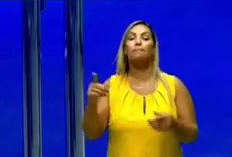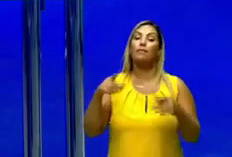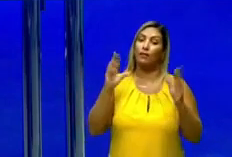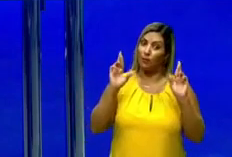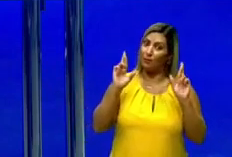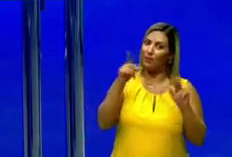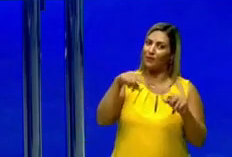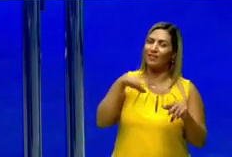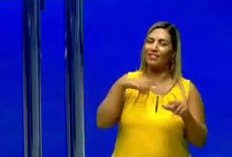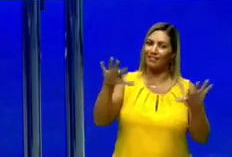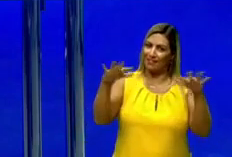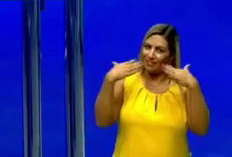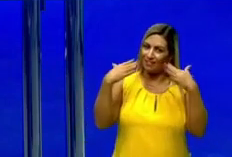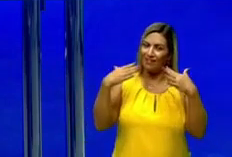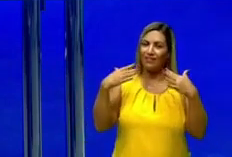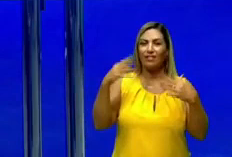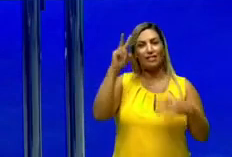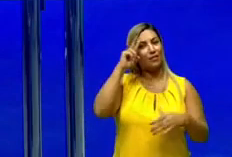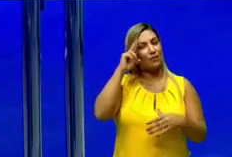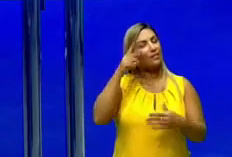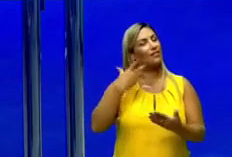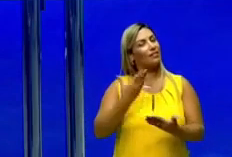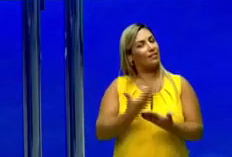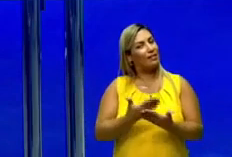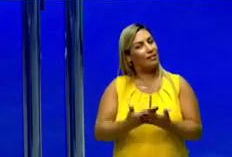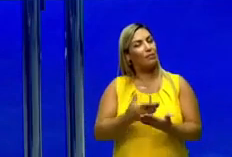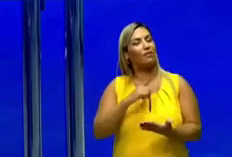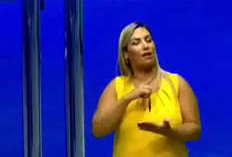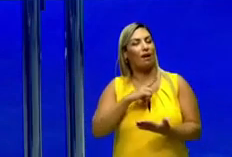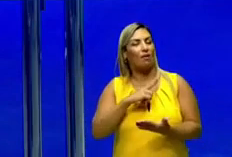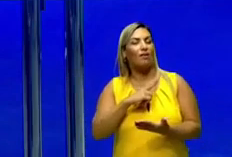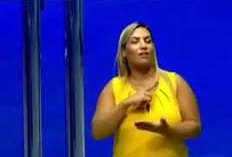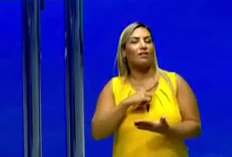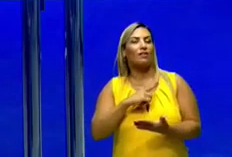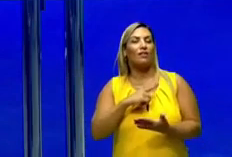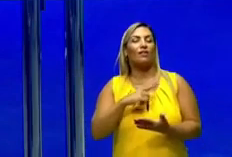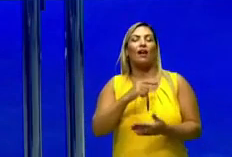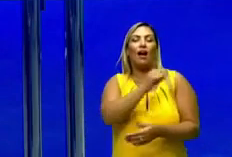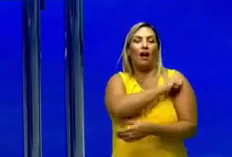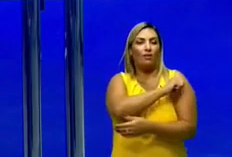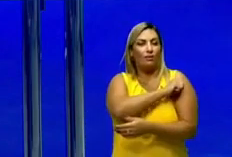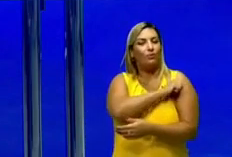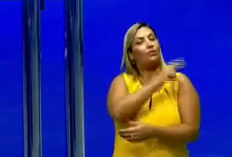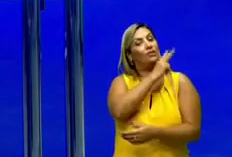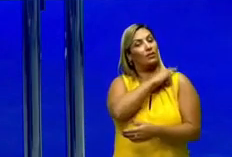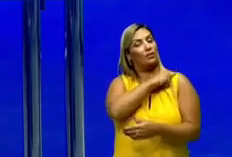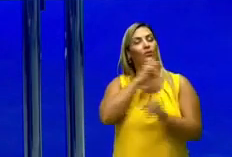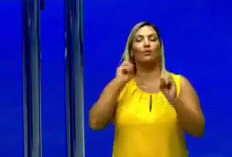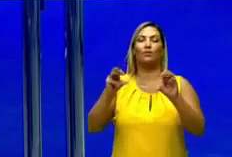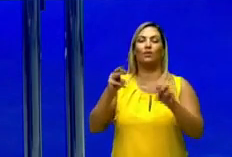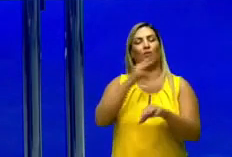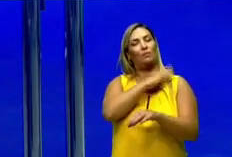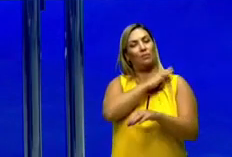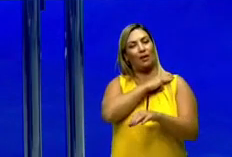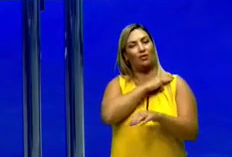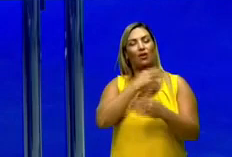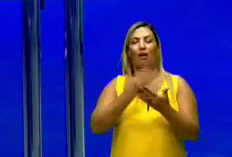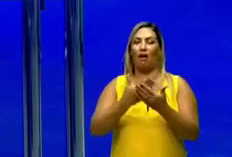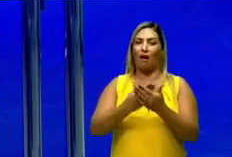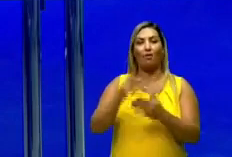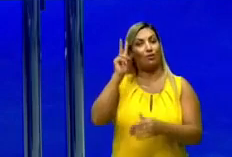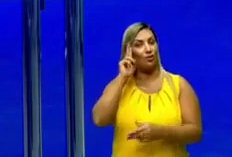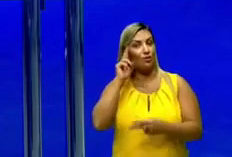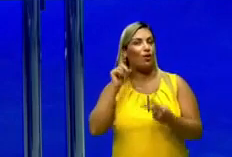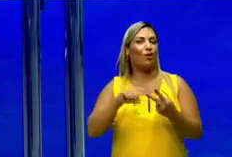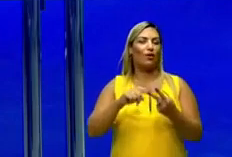espero que vocês fiquem ligados. Na segunda-feira nós teremos a aula para os estudantes da segunda série do Ensino Médio. A aula